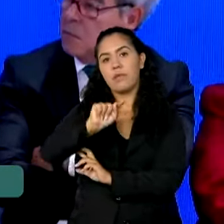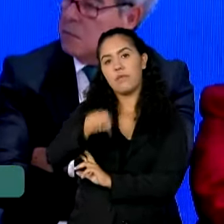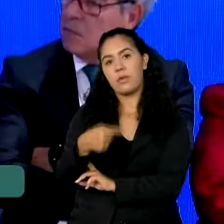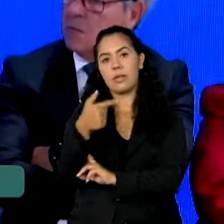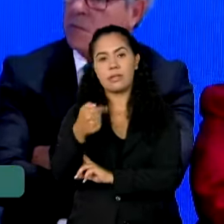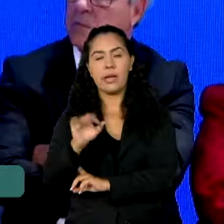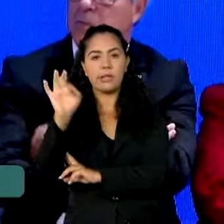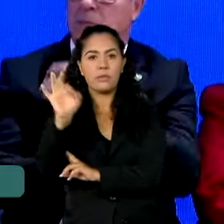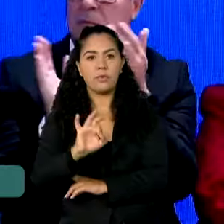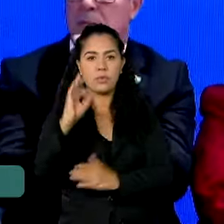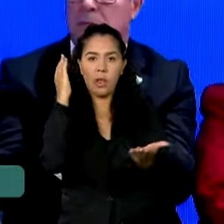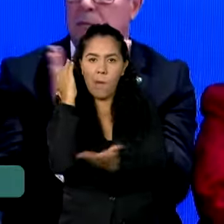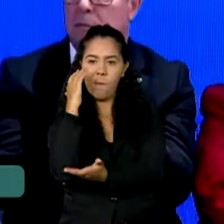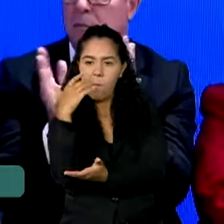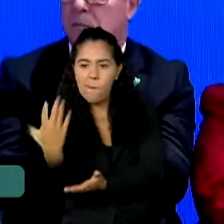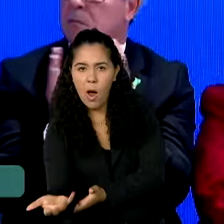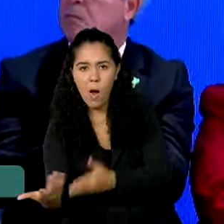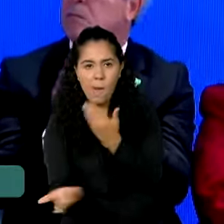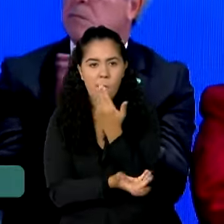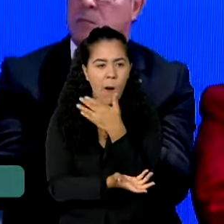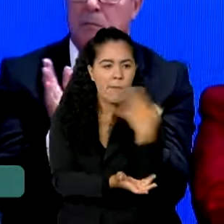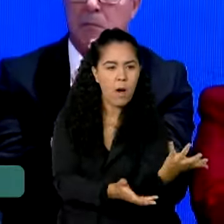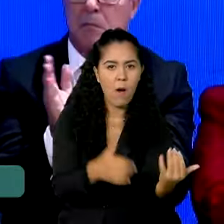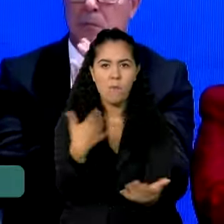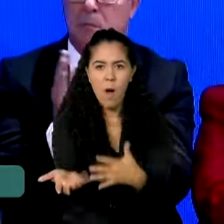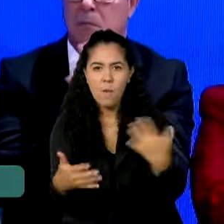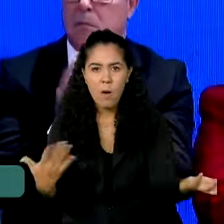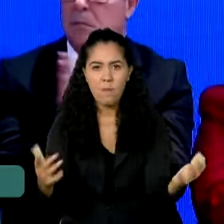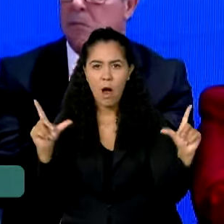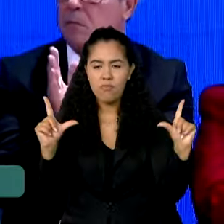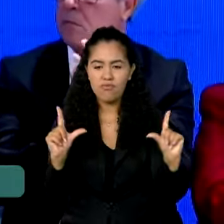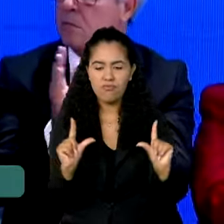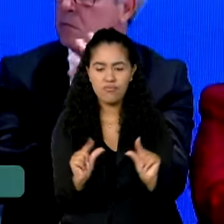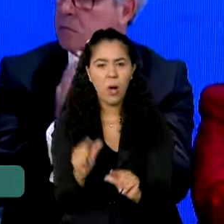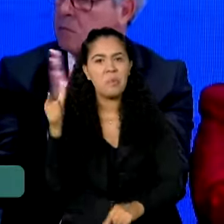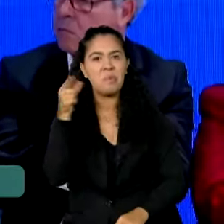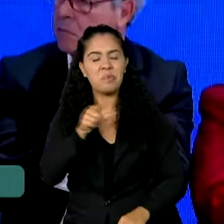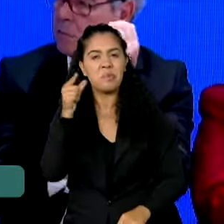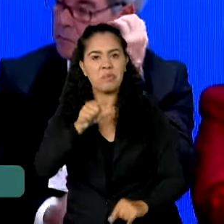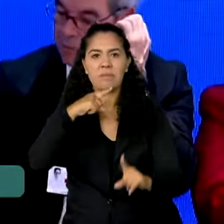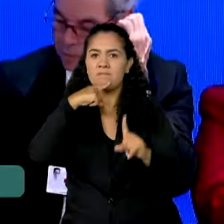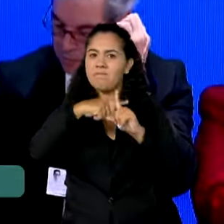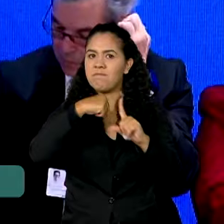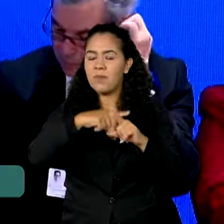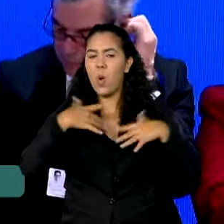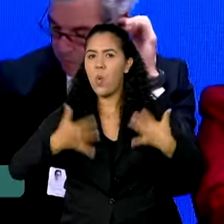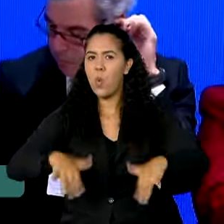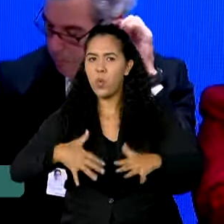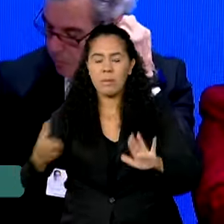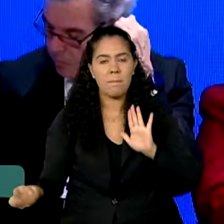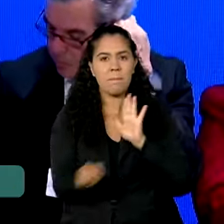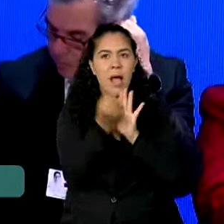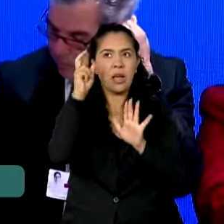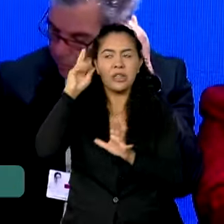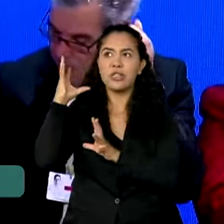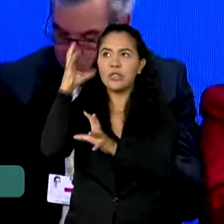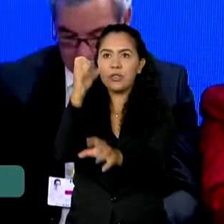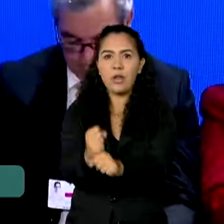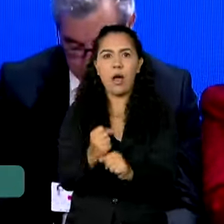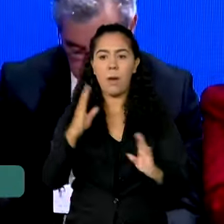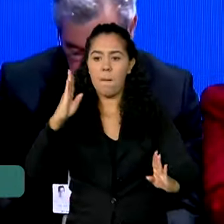% do desmatamento, numa redução histórica em dois anos,